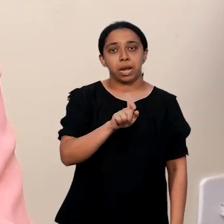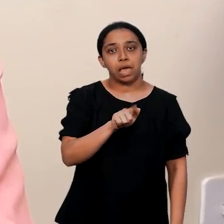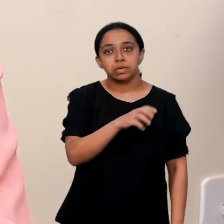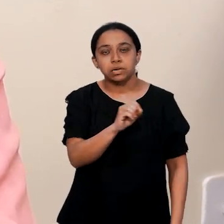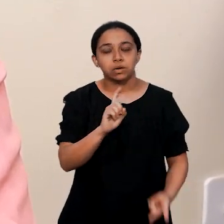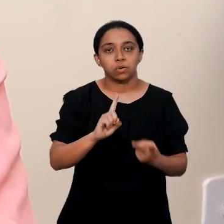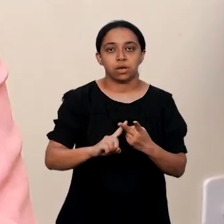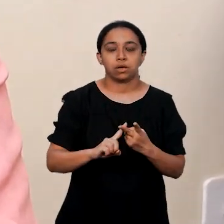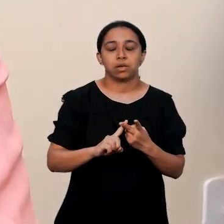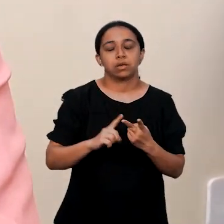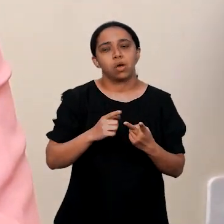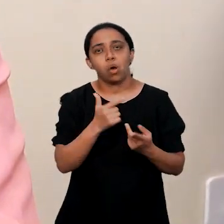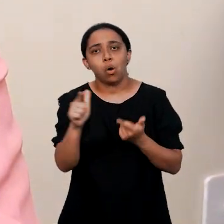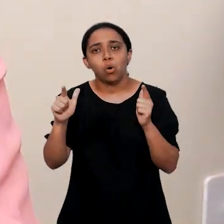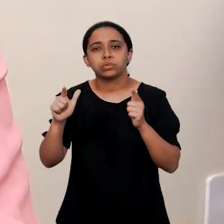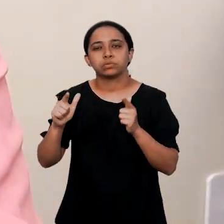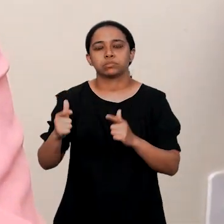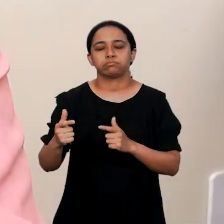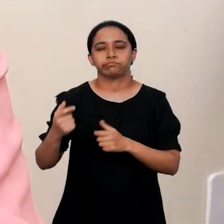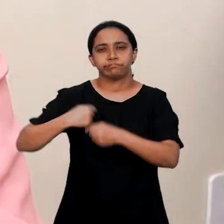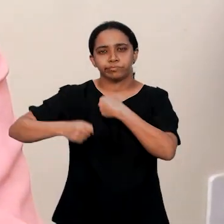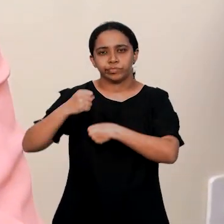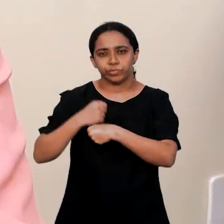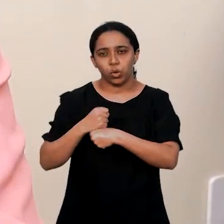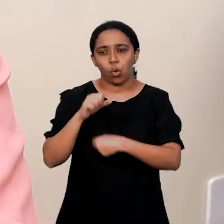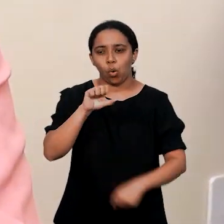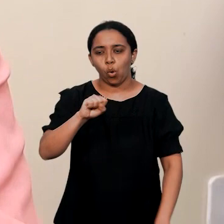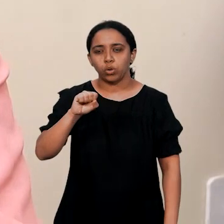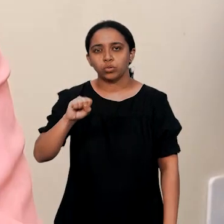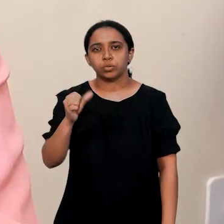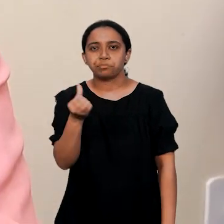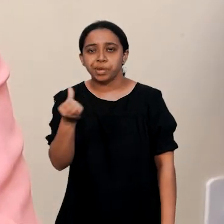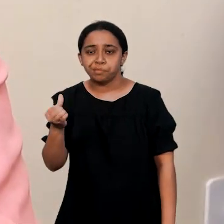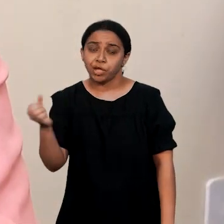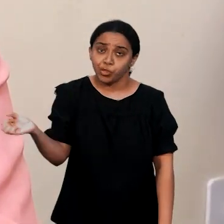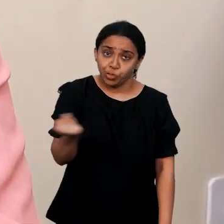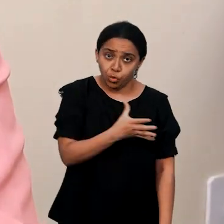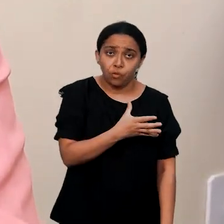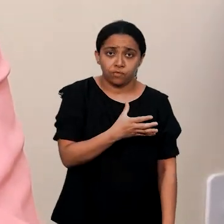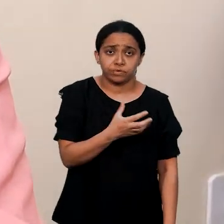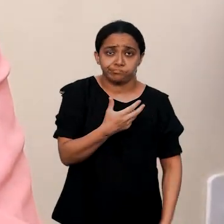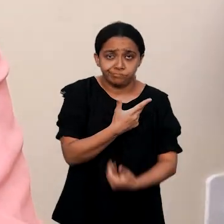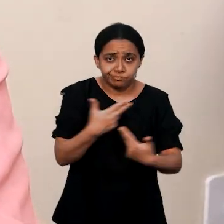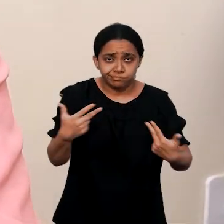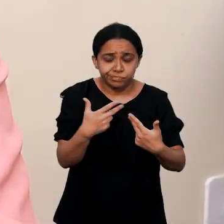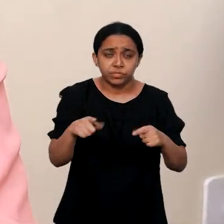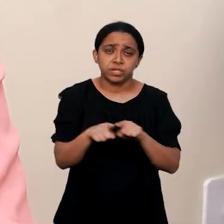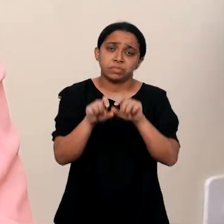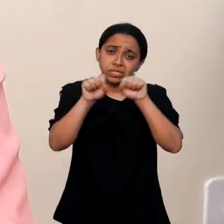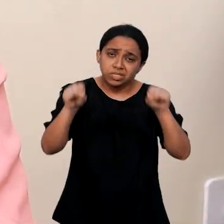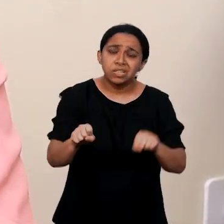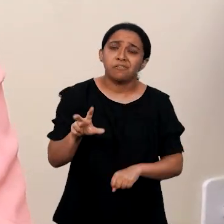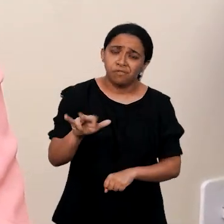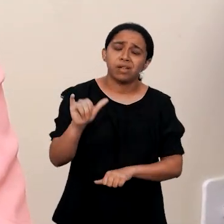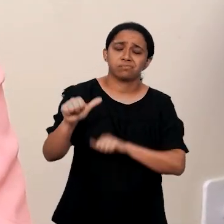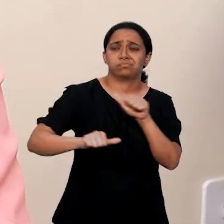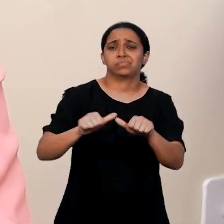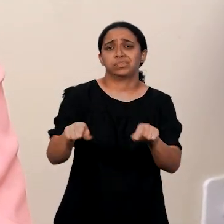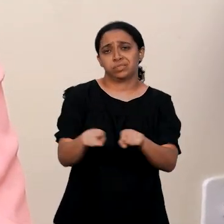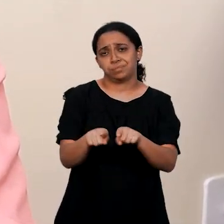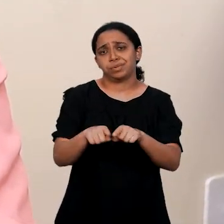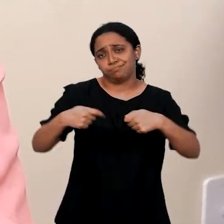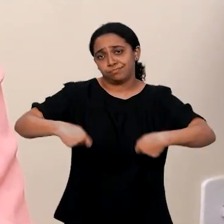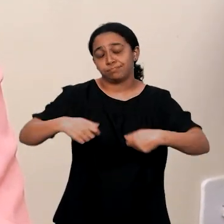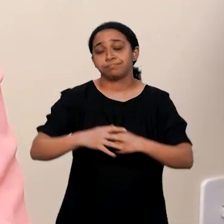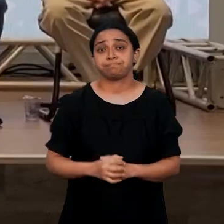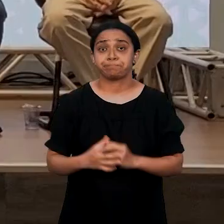do RDC, da antiga lei 8666, com novidades, é claro. E o sistema também vai